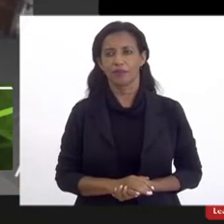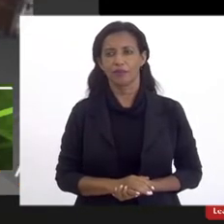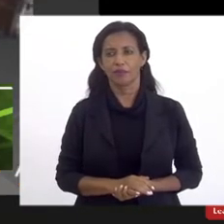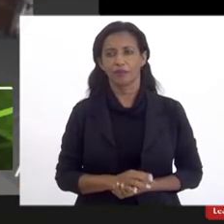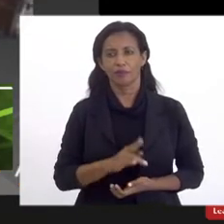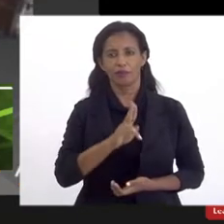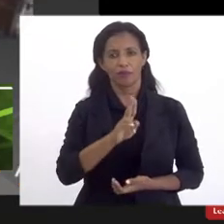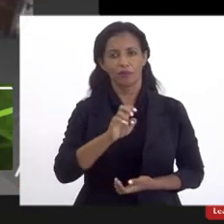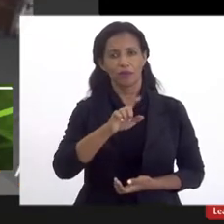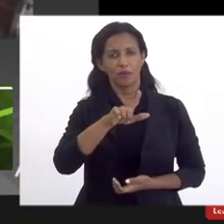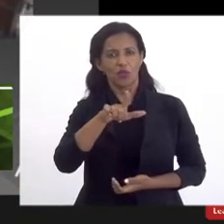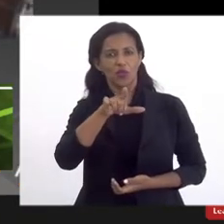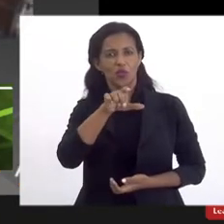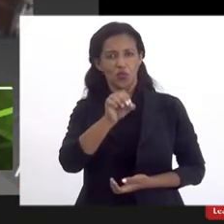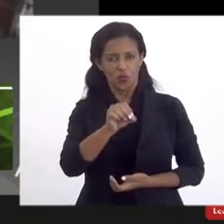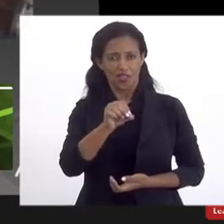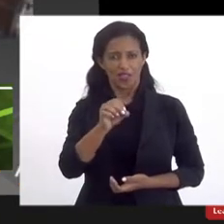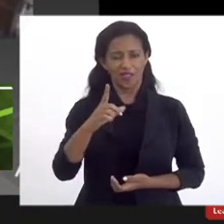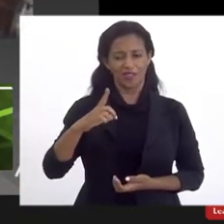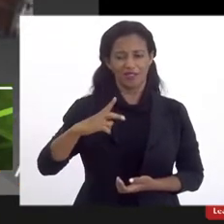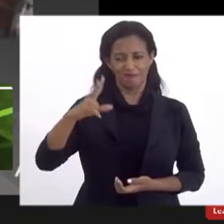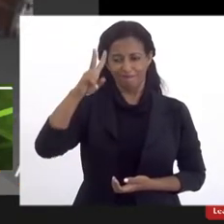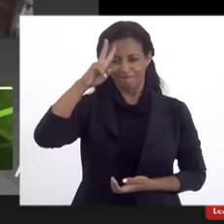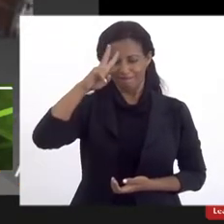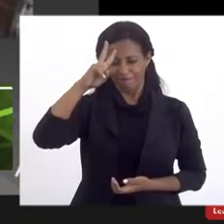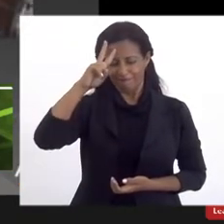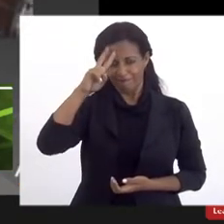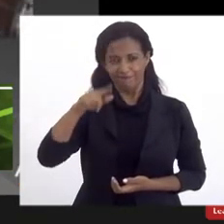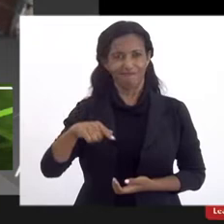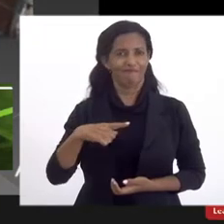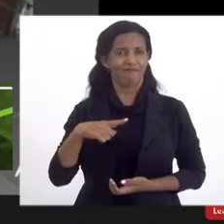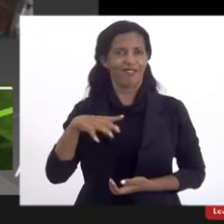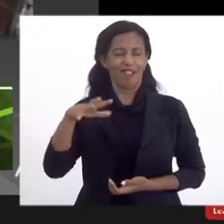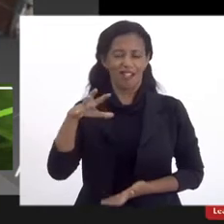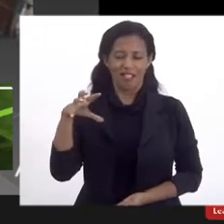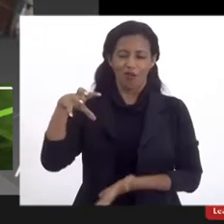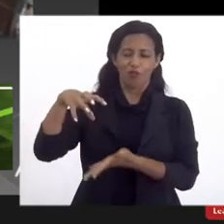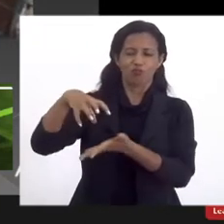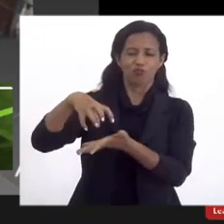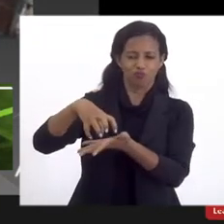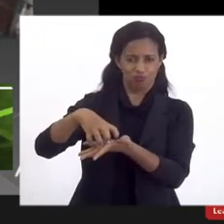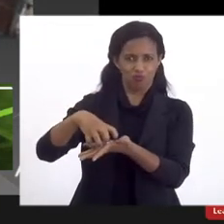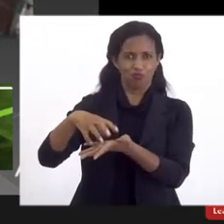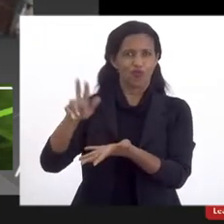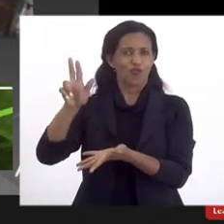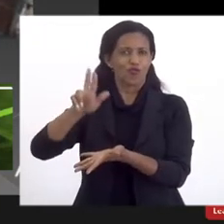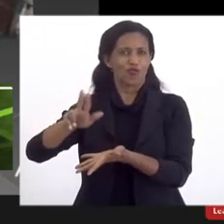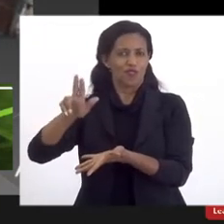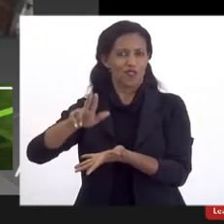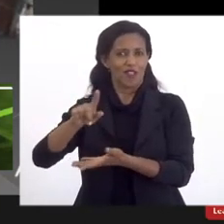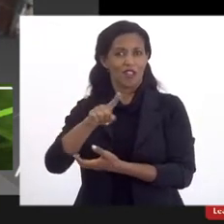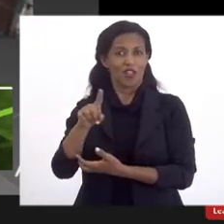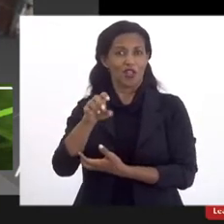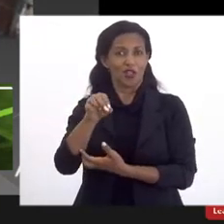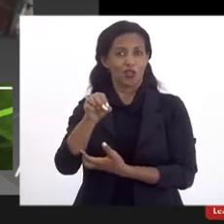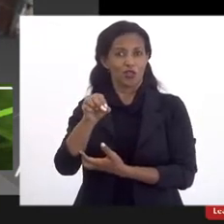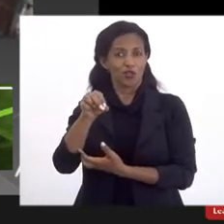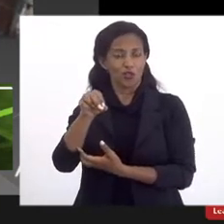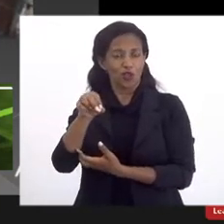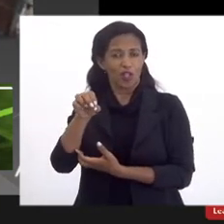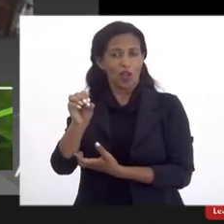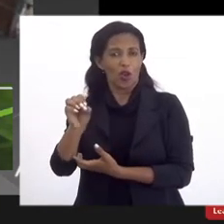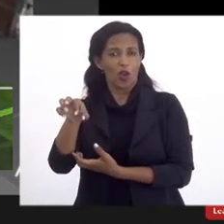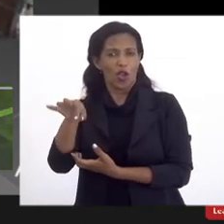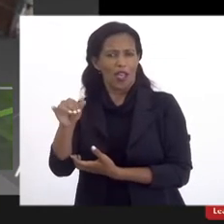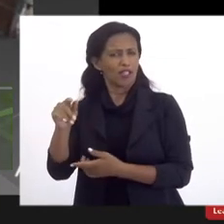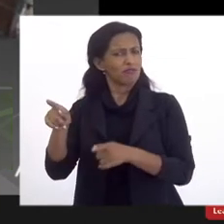A UESO, para um breve histórico, a UESO é um centro universitário estadual da Zona Oeste, assim como as demais instituições de